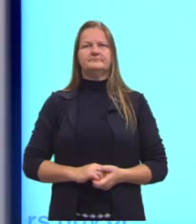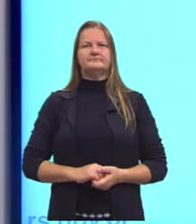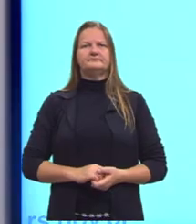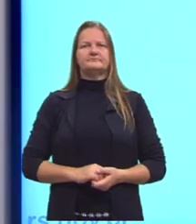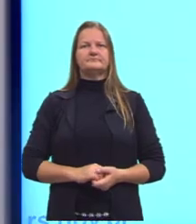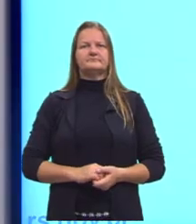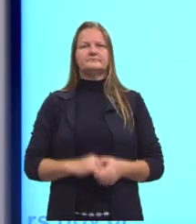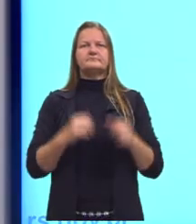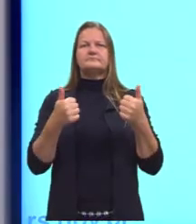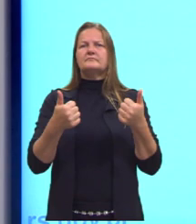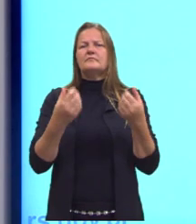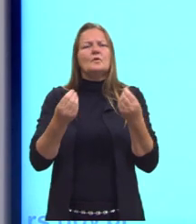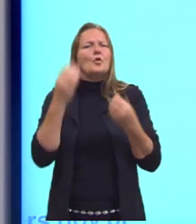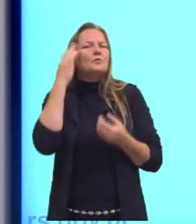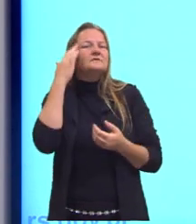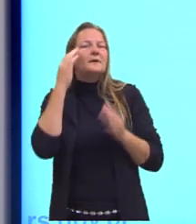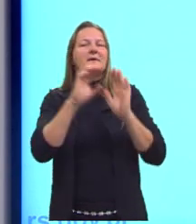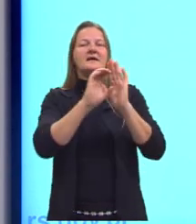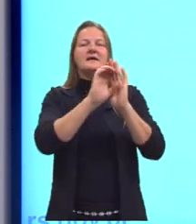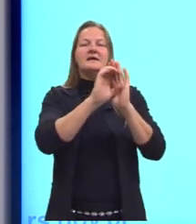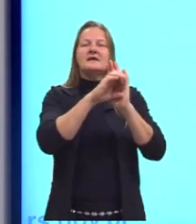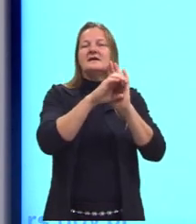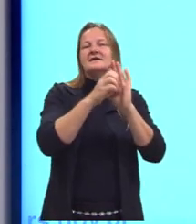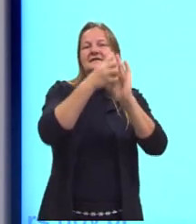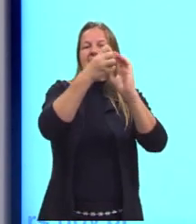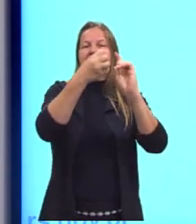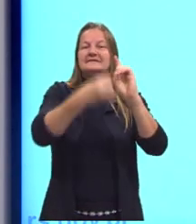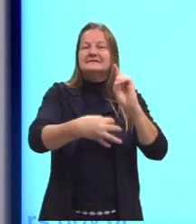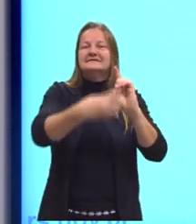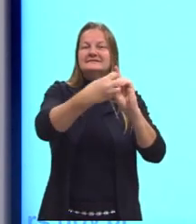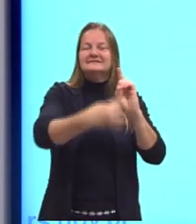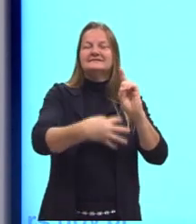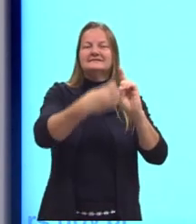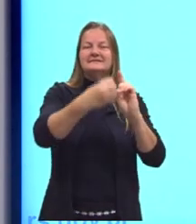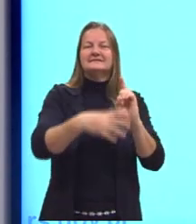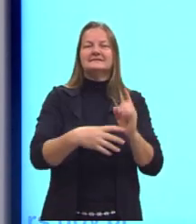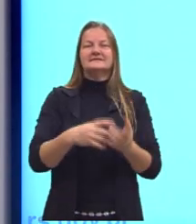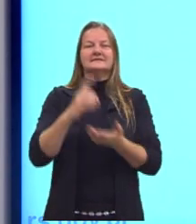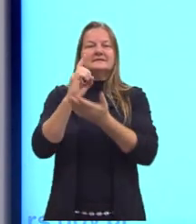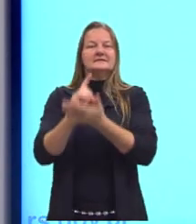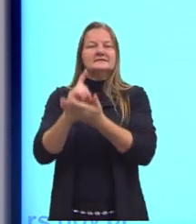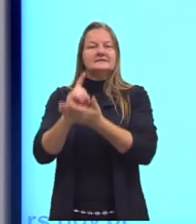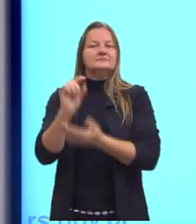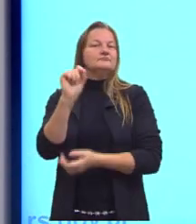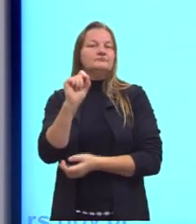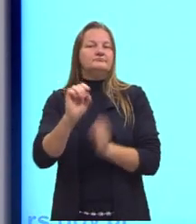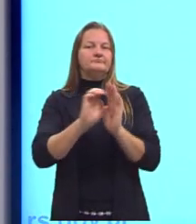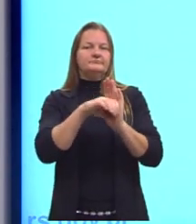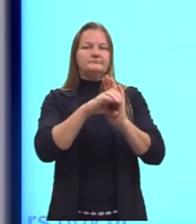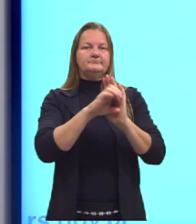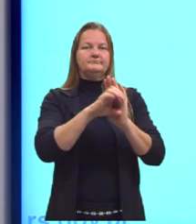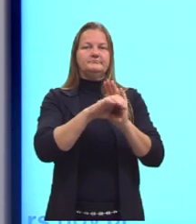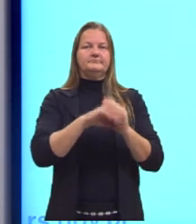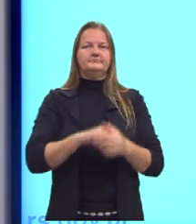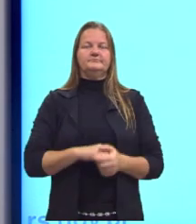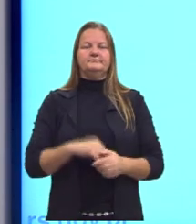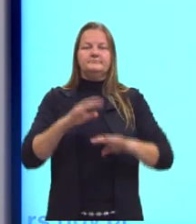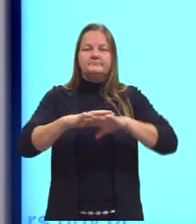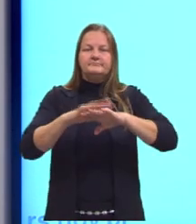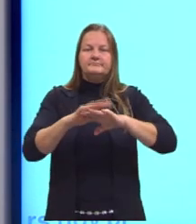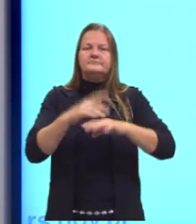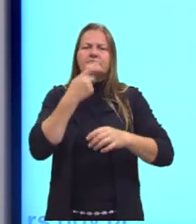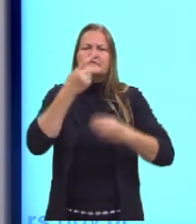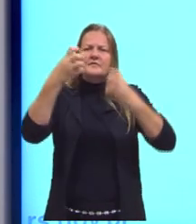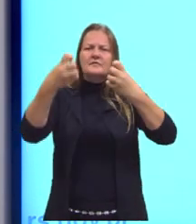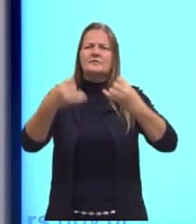Certo? Mas como que a gente define? A gente falou de massa, volume, densidade. Então, a densidade, matematicamente